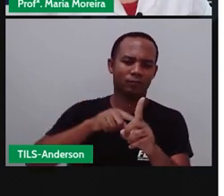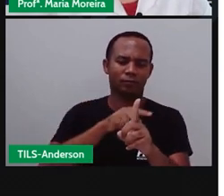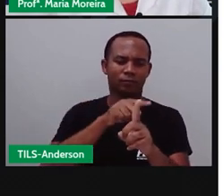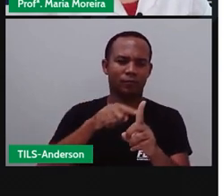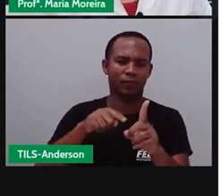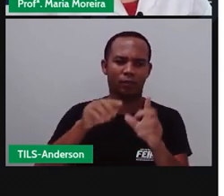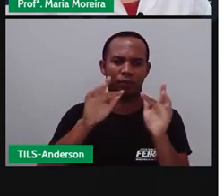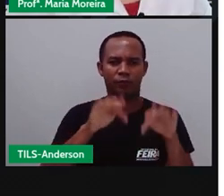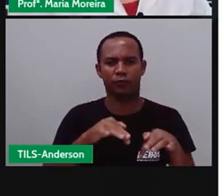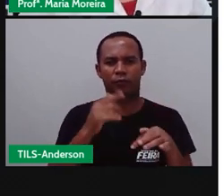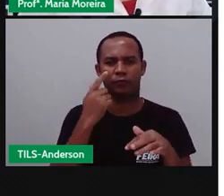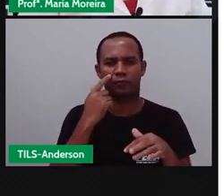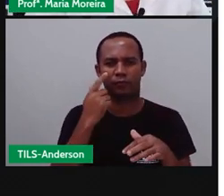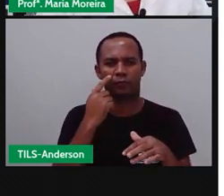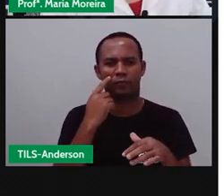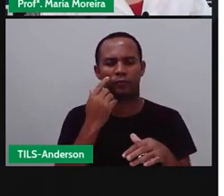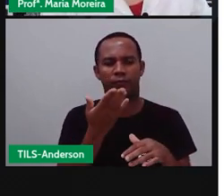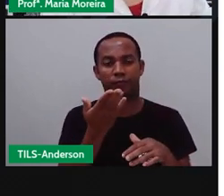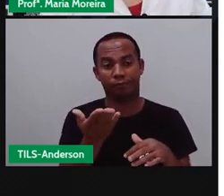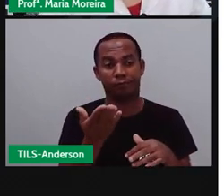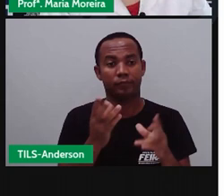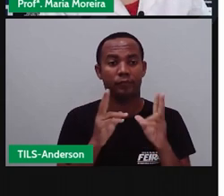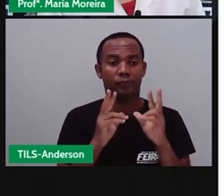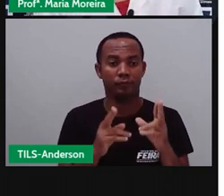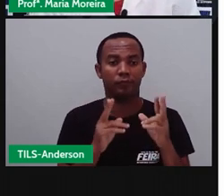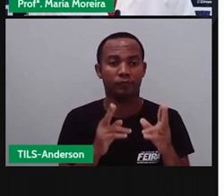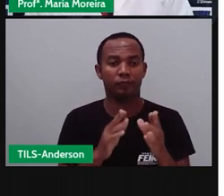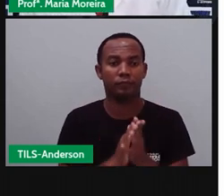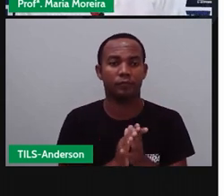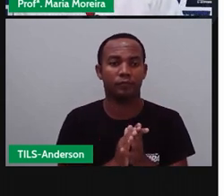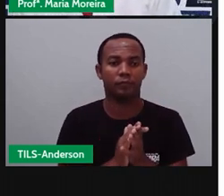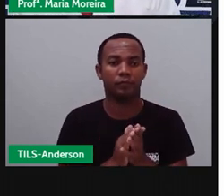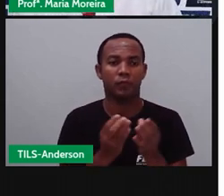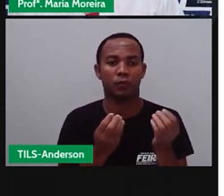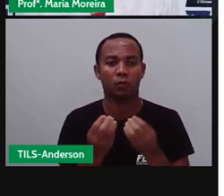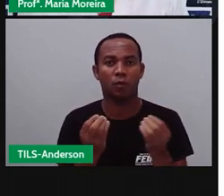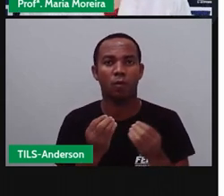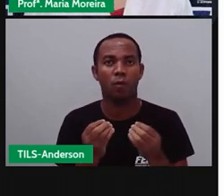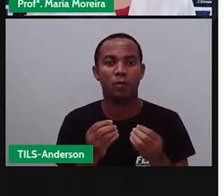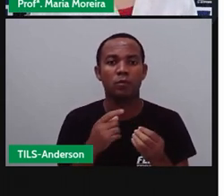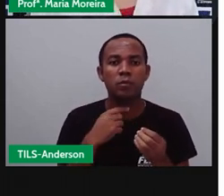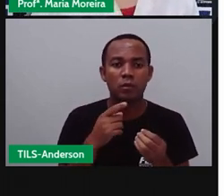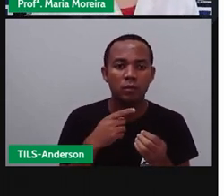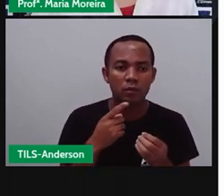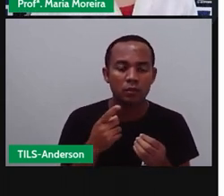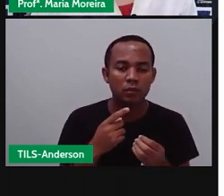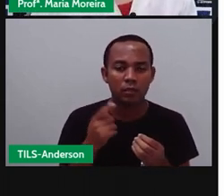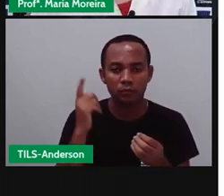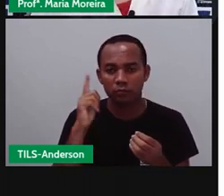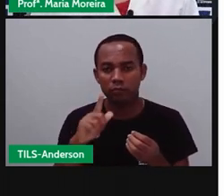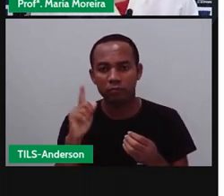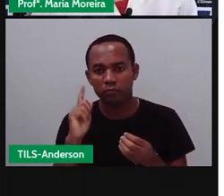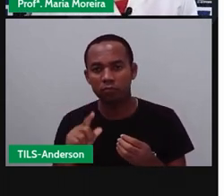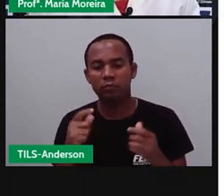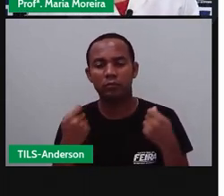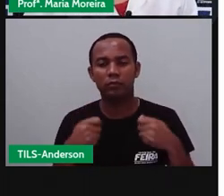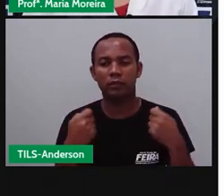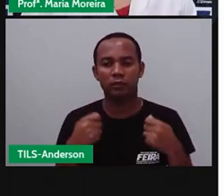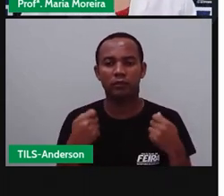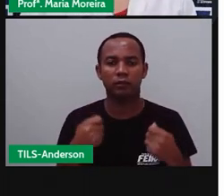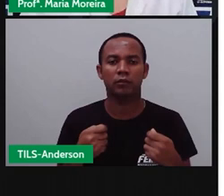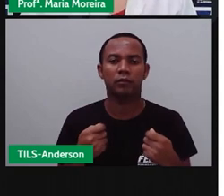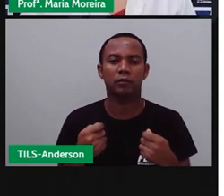finalizar. E aí você vai fazendo e depois ela o quê? Tenta desfazer isso aí. Então precisa ser uma coisa o quê?